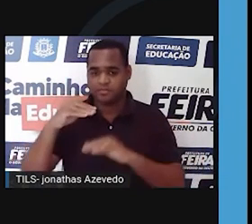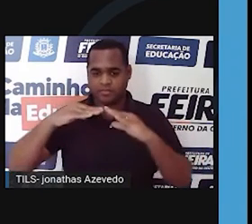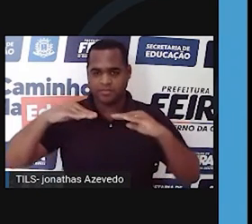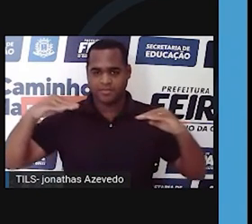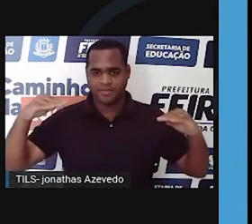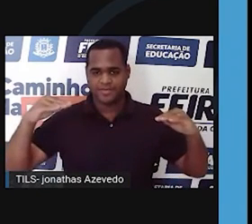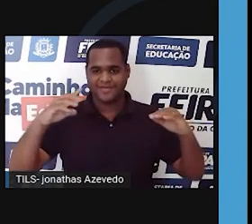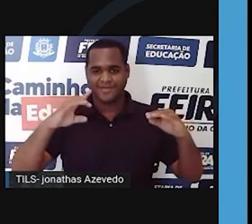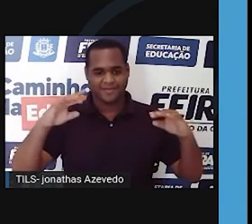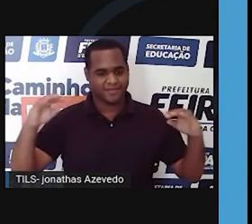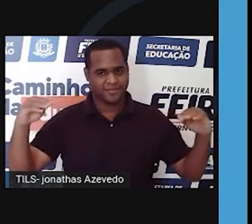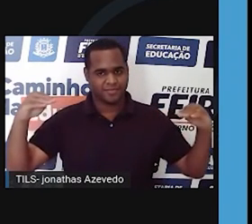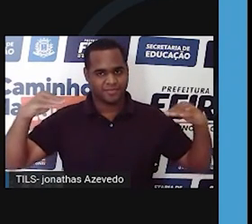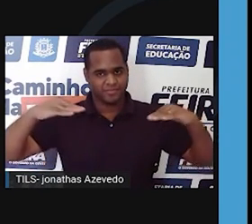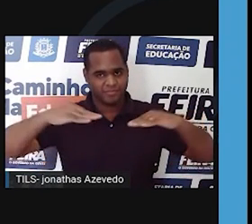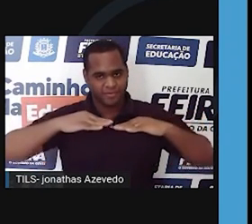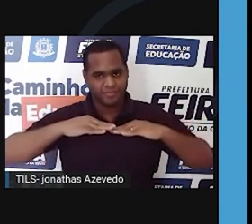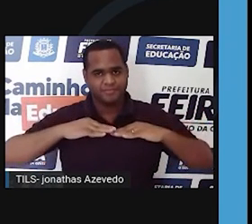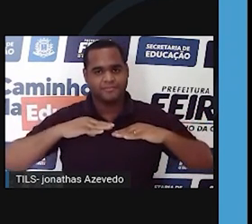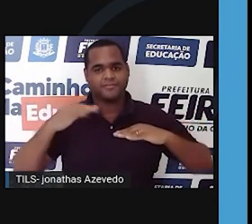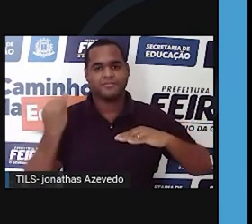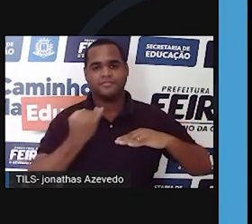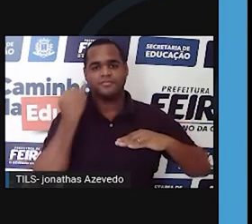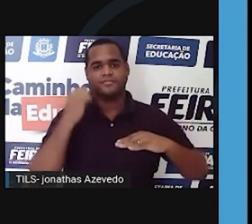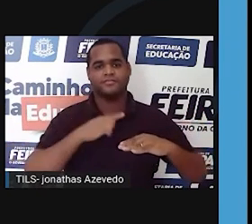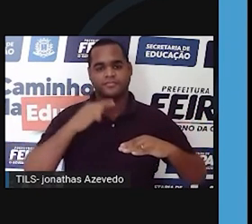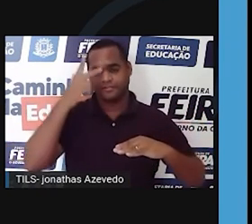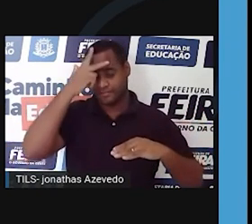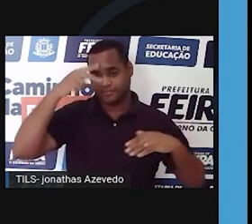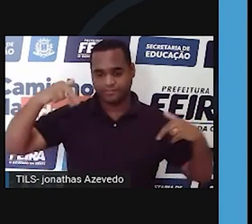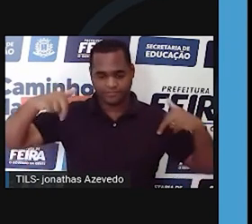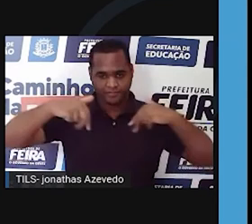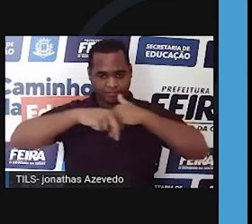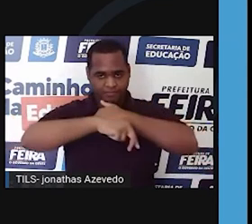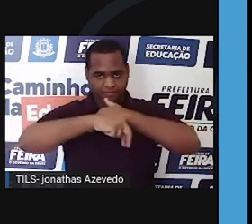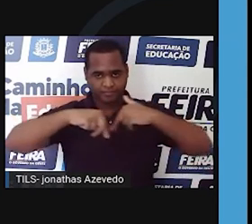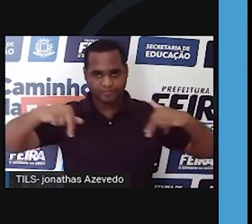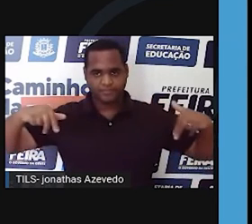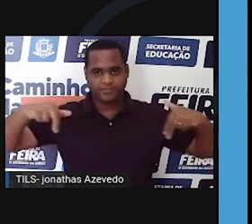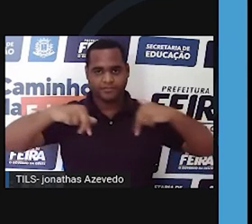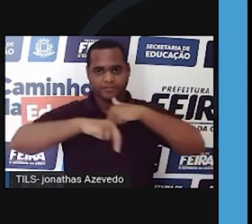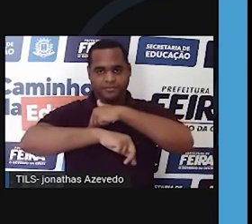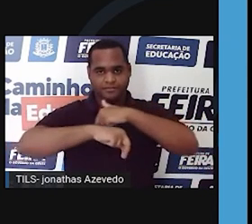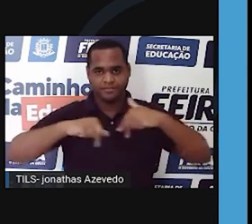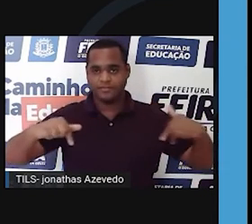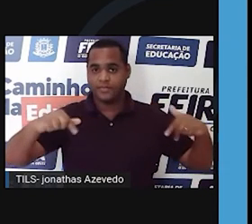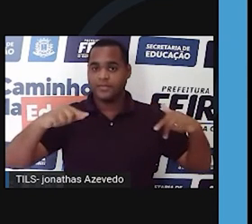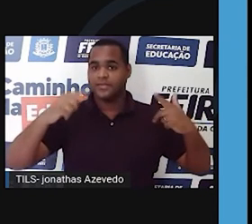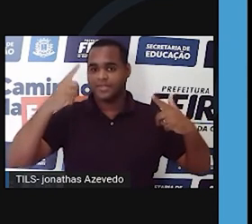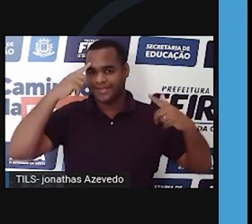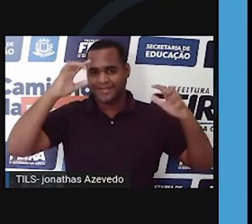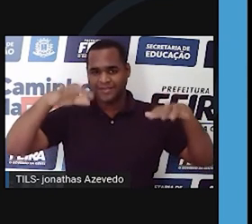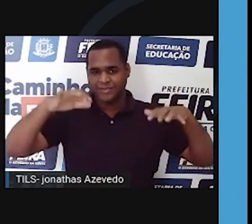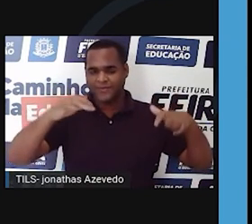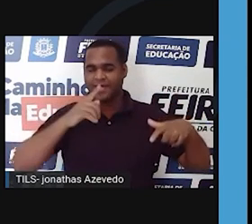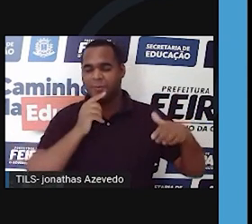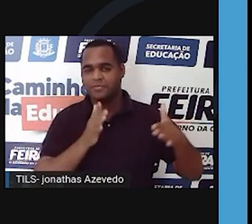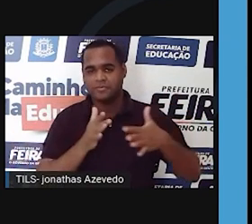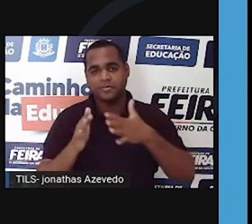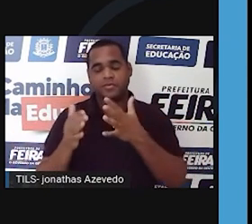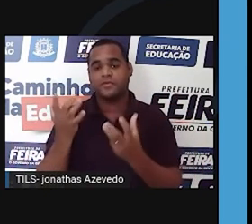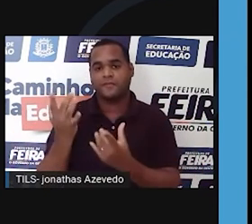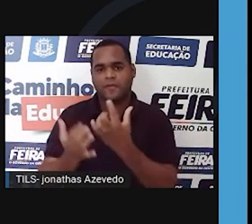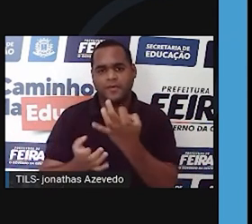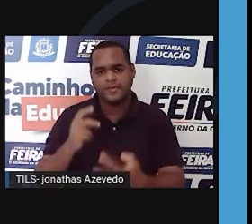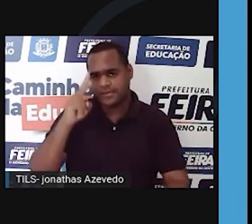na Transpantaneira. Elas são fundamentais para que as pessoas possam circular aqui durante a época de cheia. O fogo veio